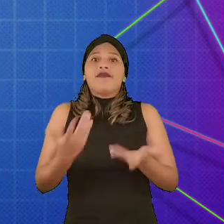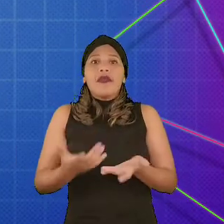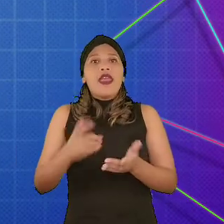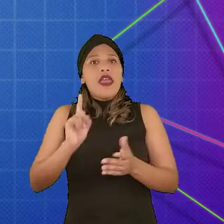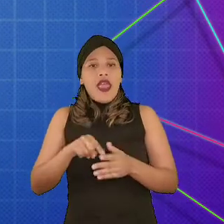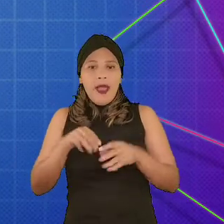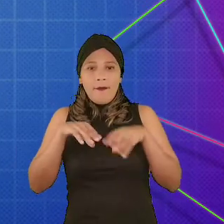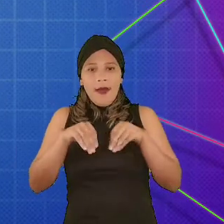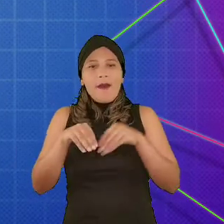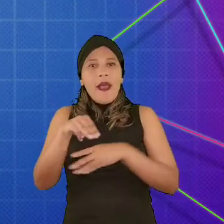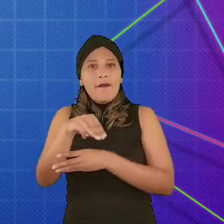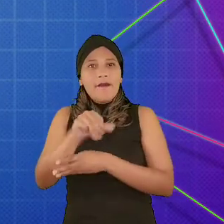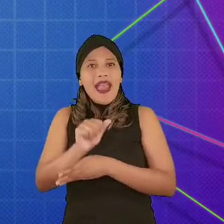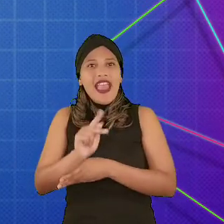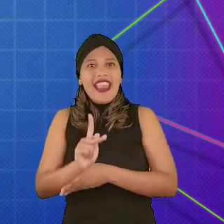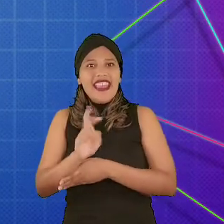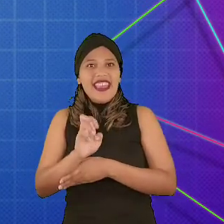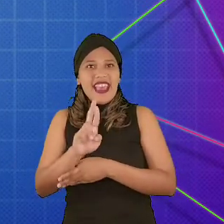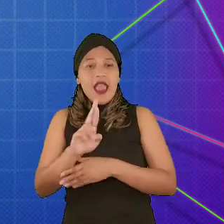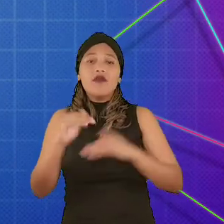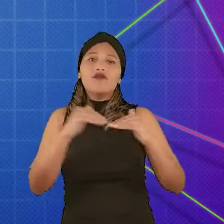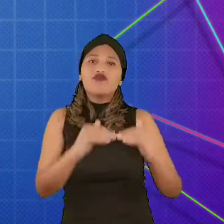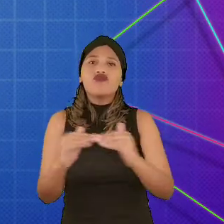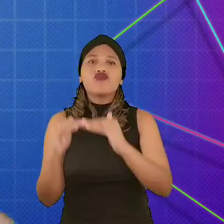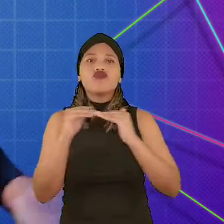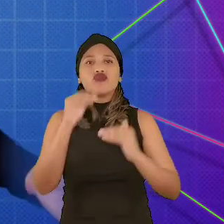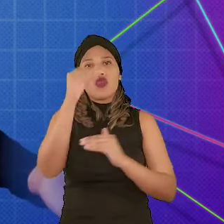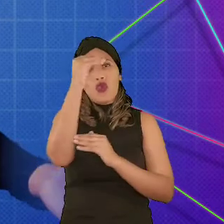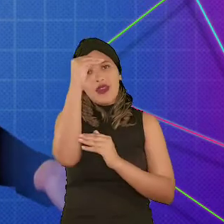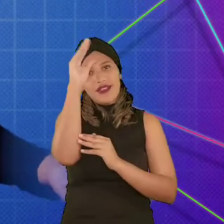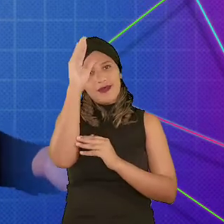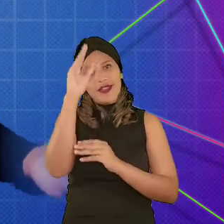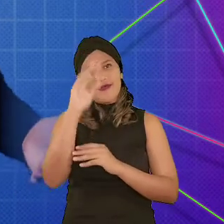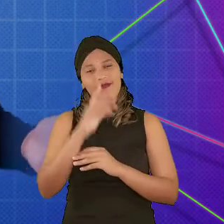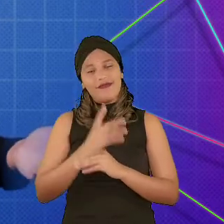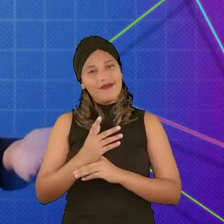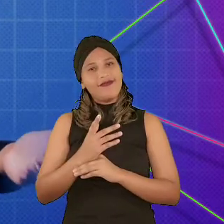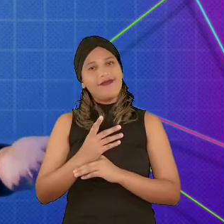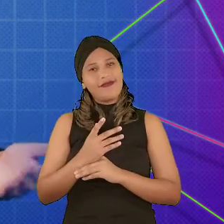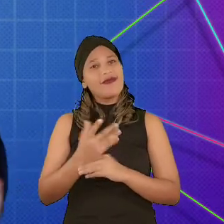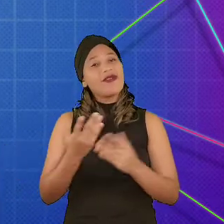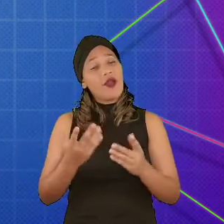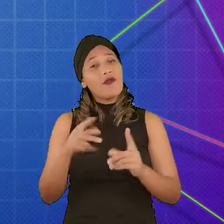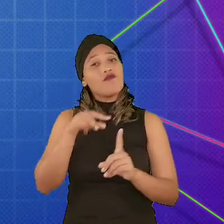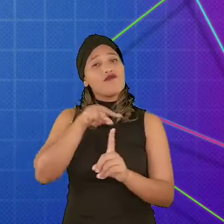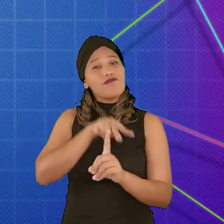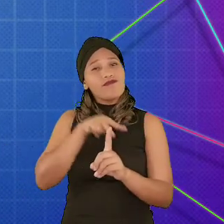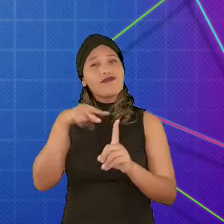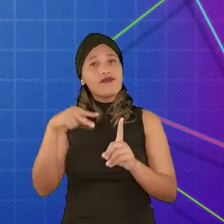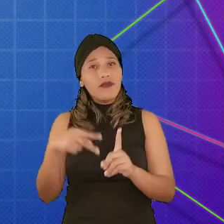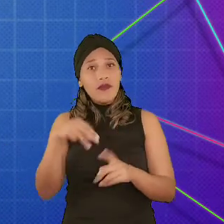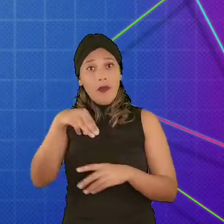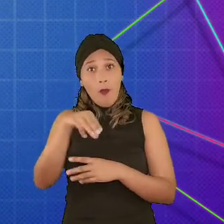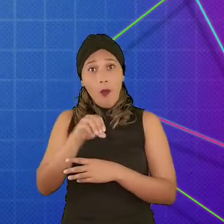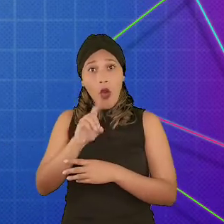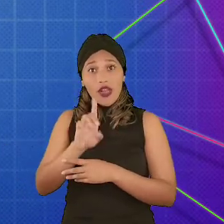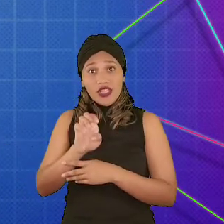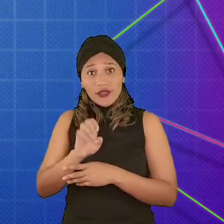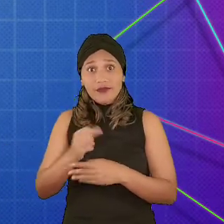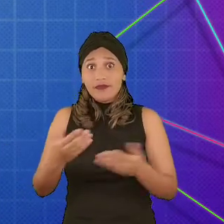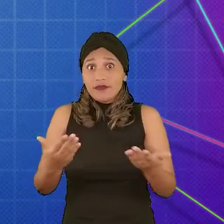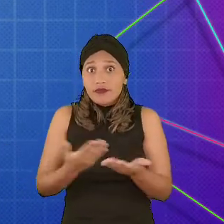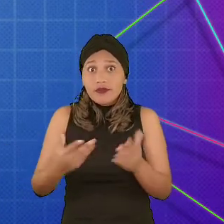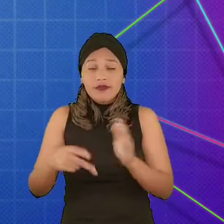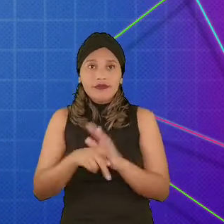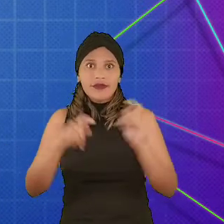principais ações que tratam da democratização de conhecimento. E, gente, de certo ponto de vista, esses mods hoje podem até